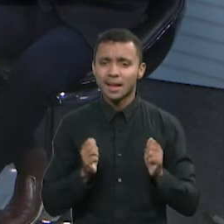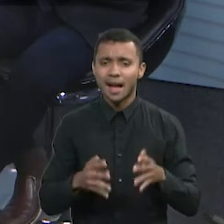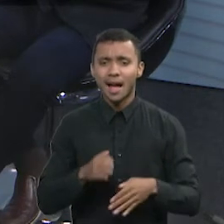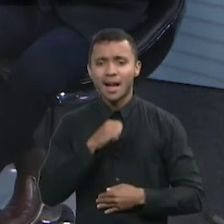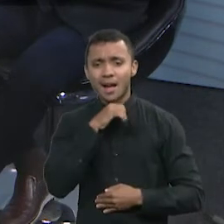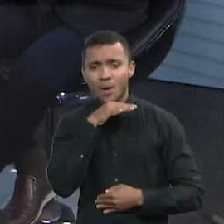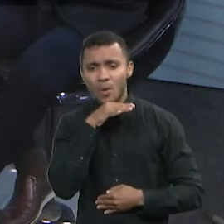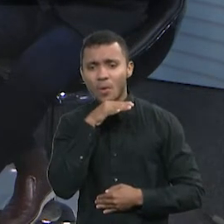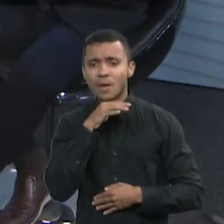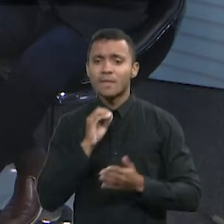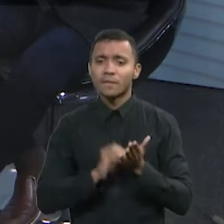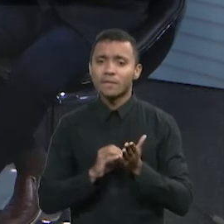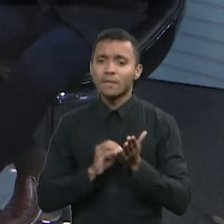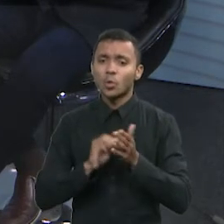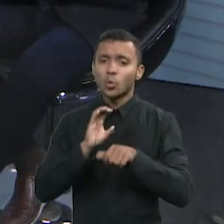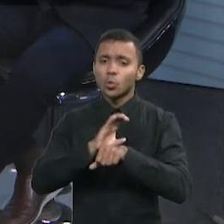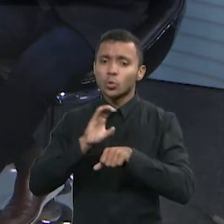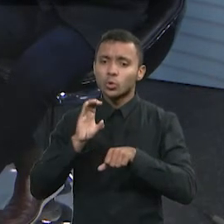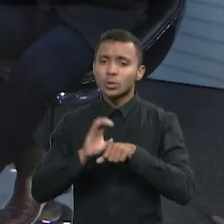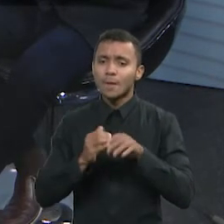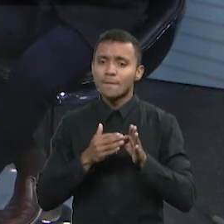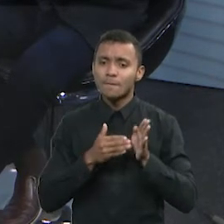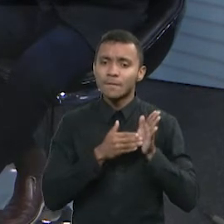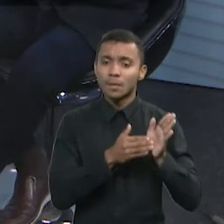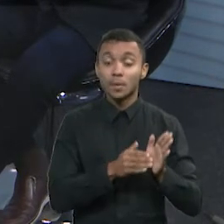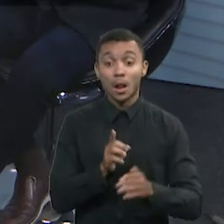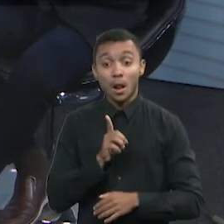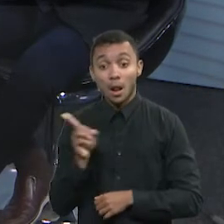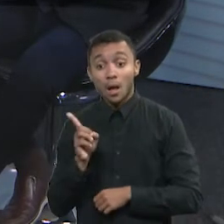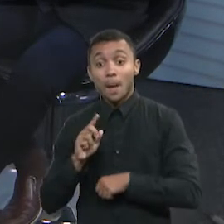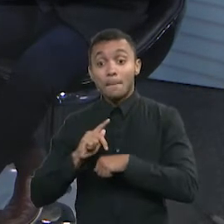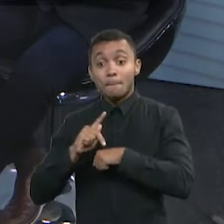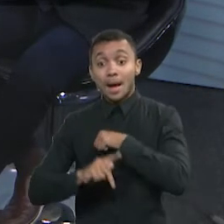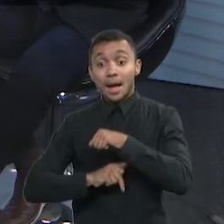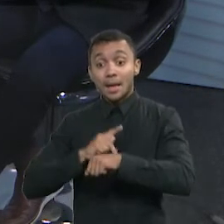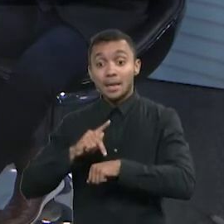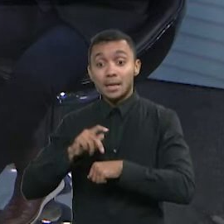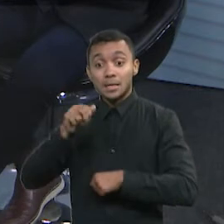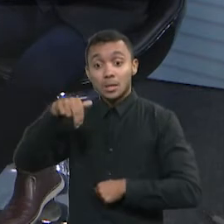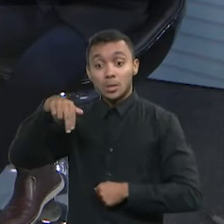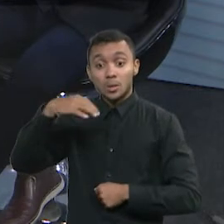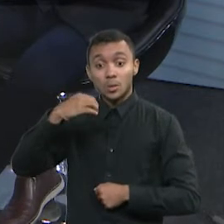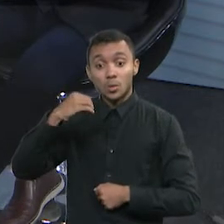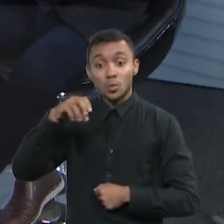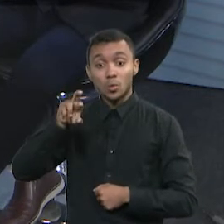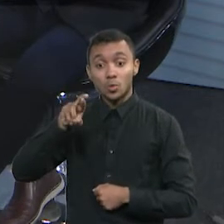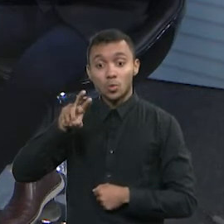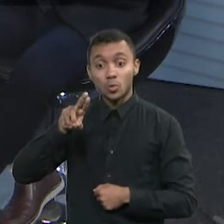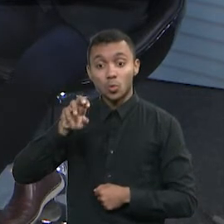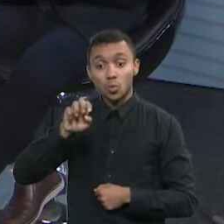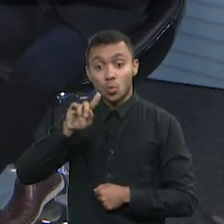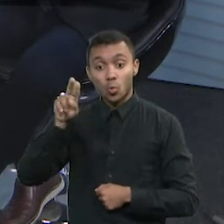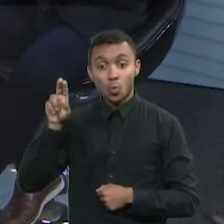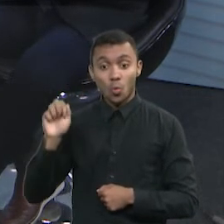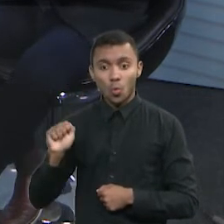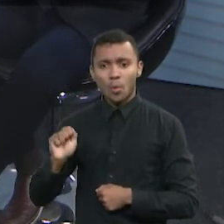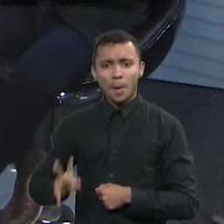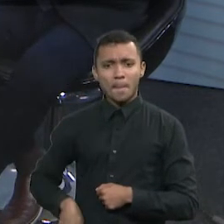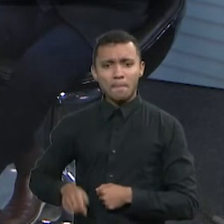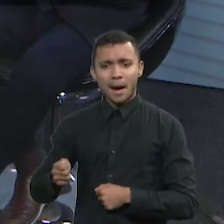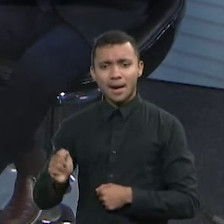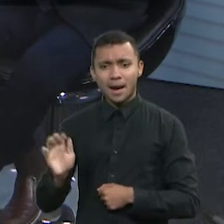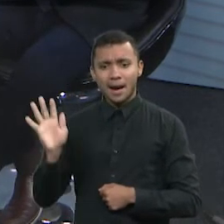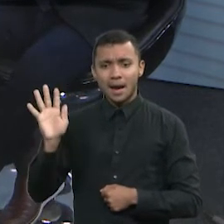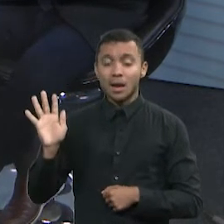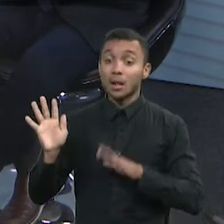papel constitucional, porque a Noruega tem uma taxa tributária muito mais alta do que a do Brasil, mas o Estado lá ele